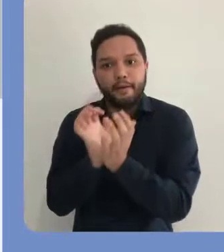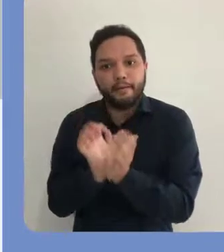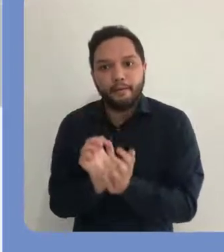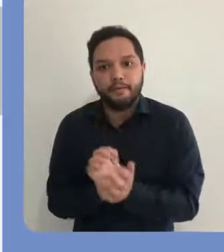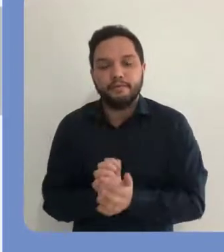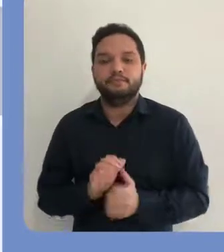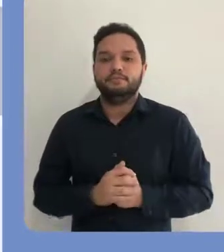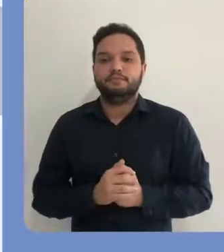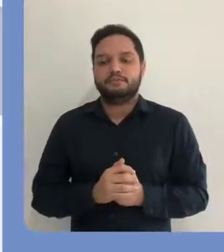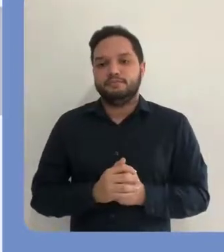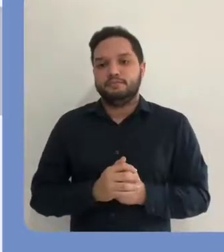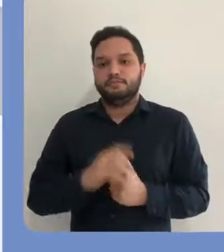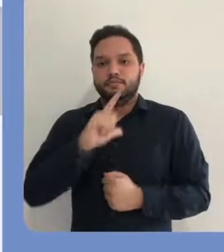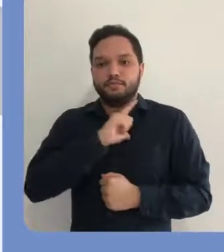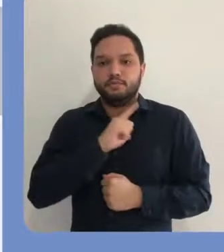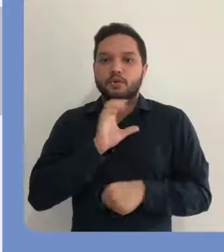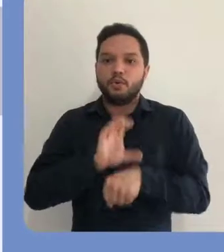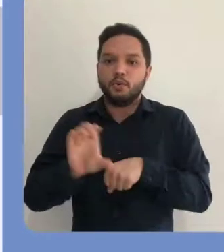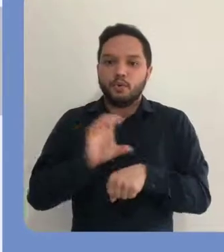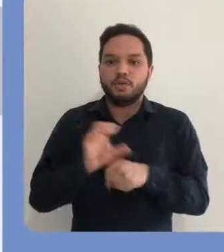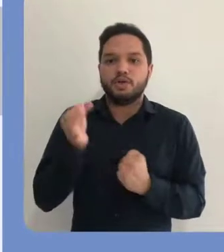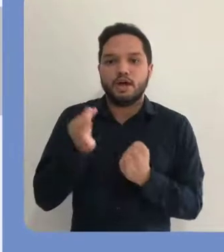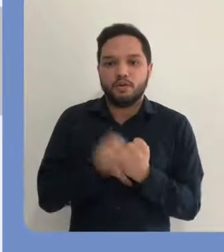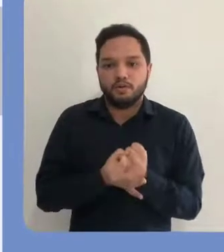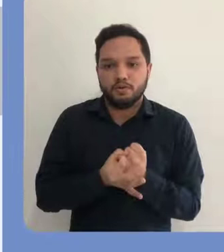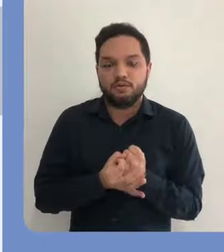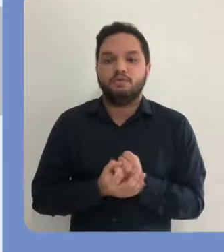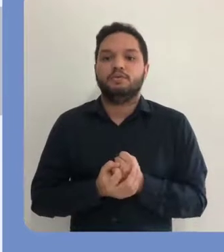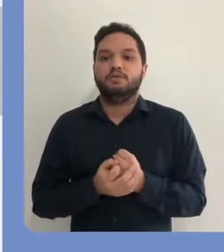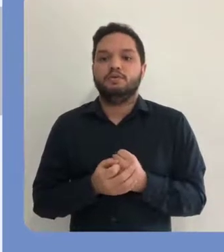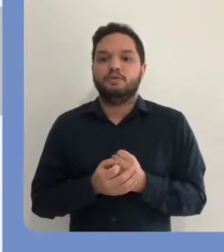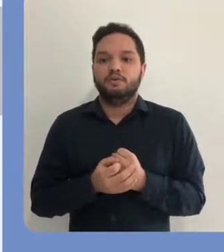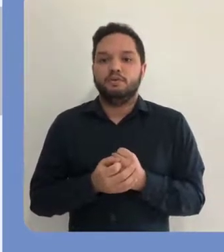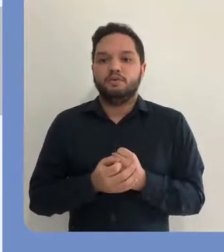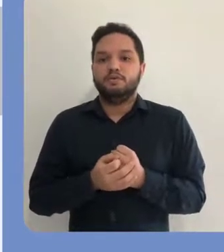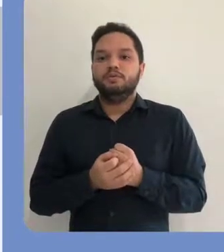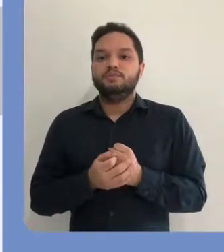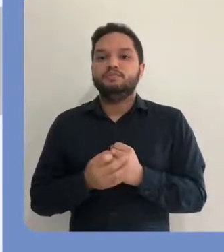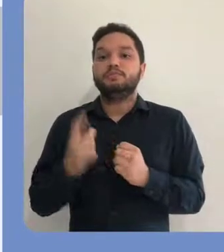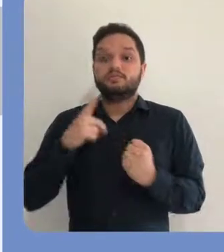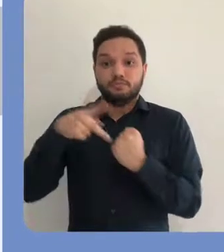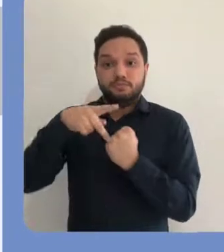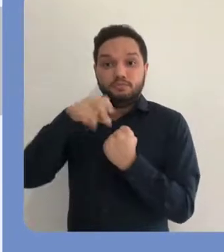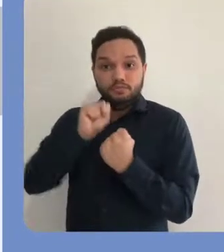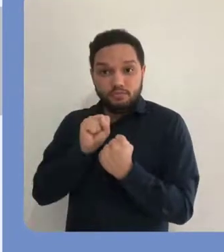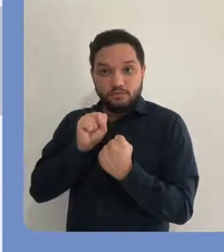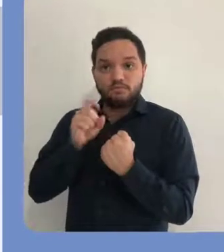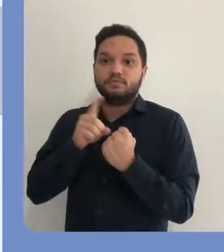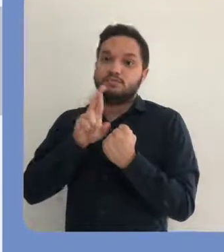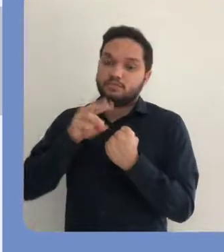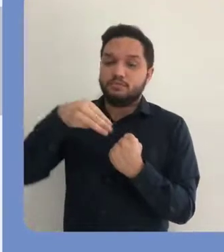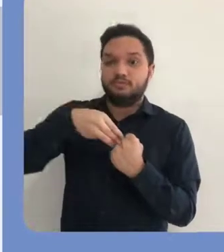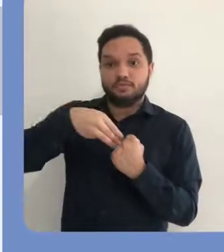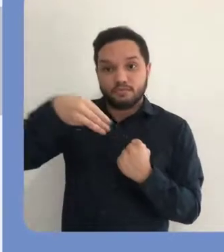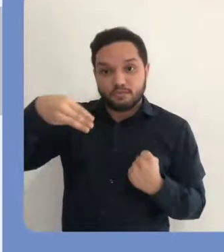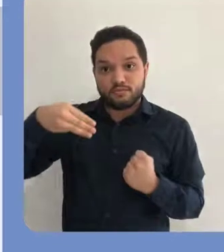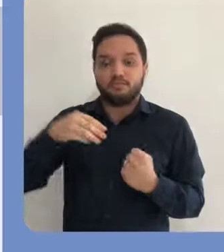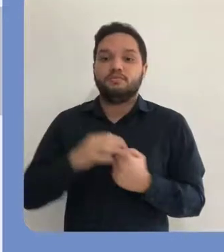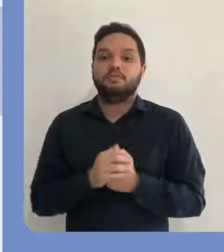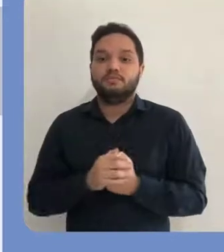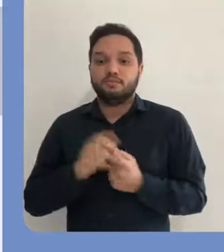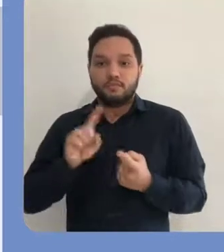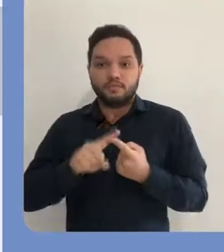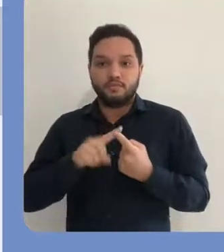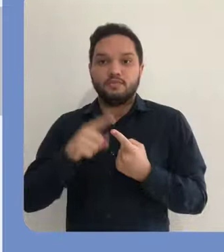CCE consta ainda outras subcomunidades relacionadas a ela, que diz respeito aos cursos de graduação, programas de